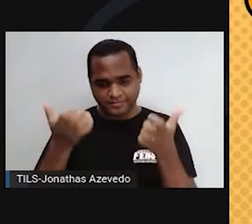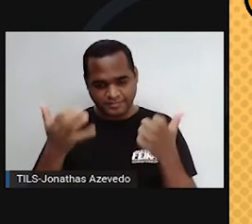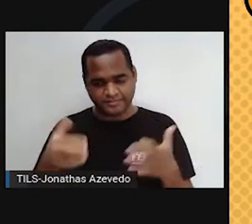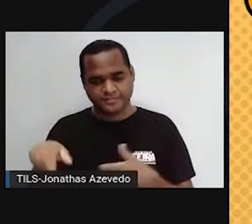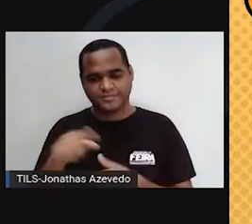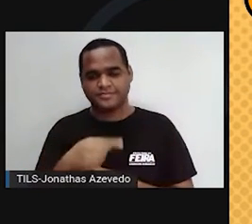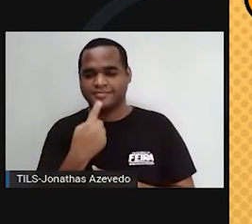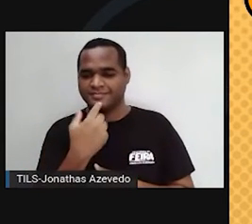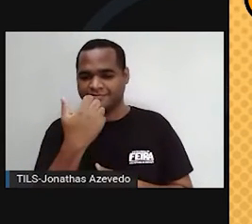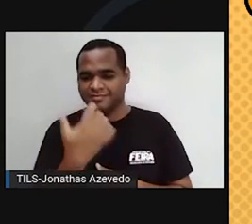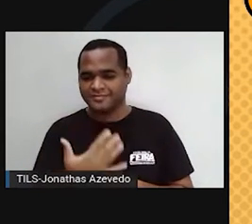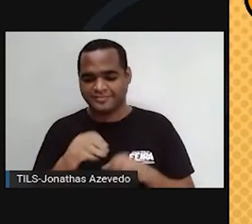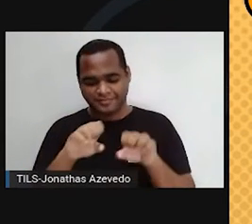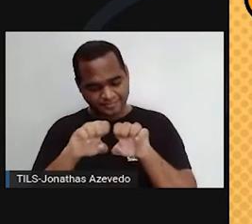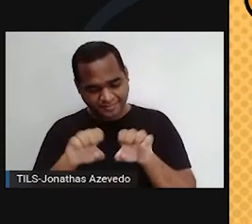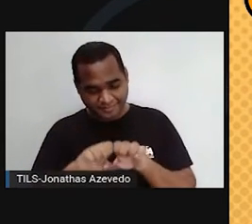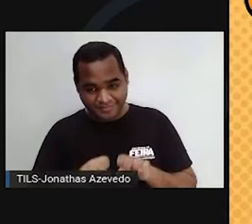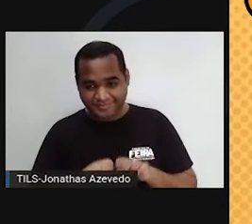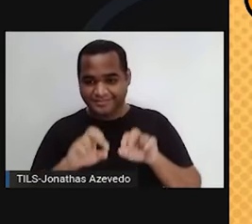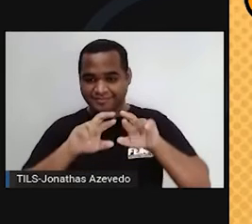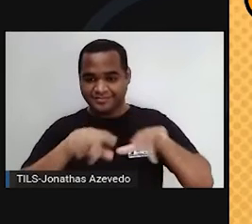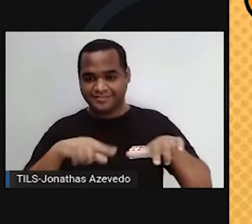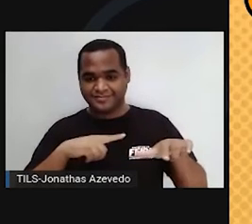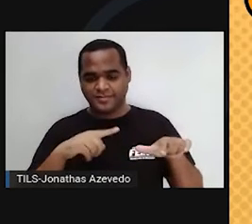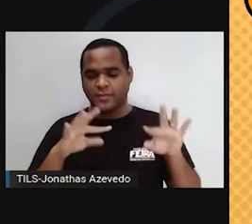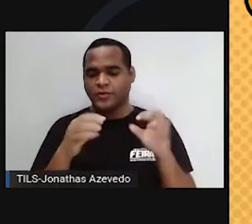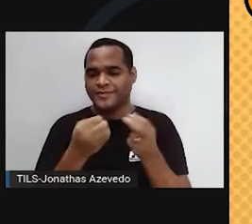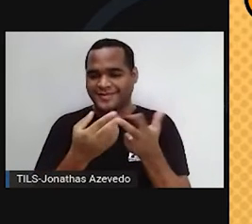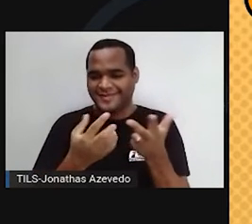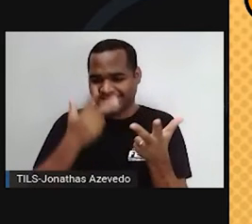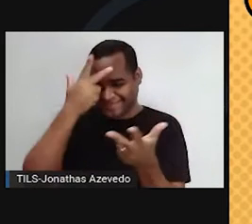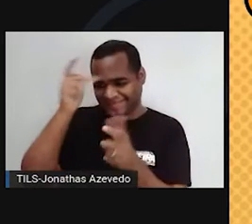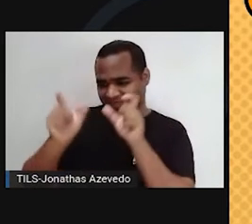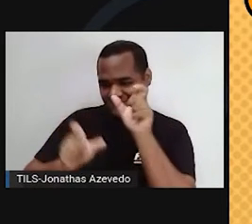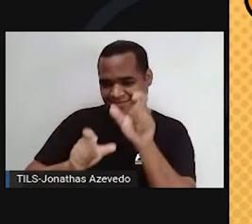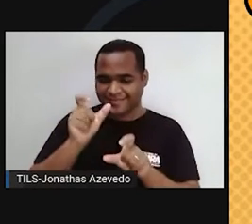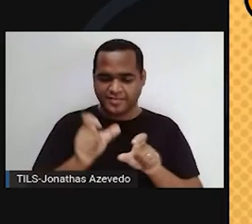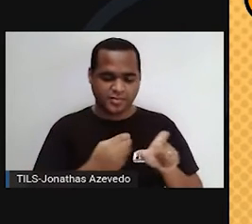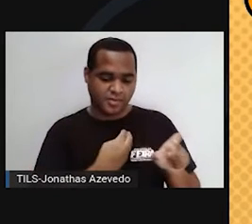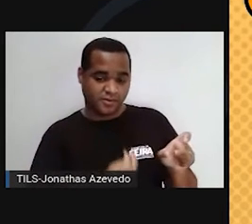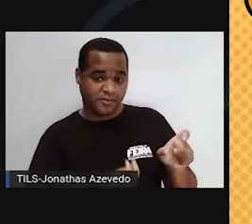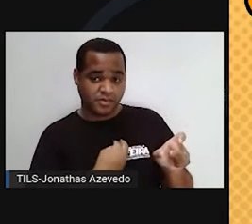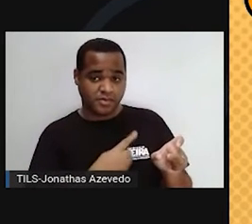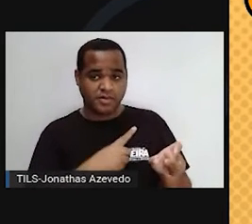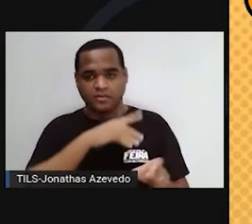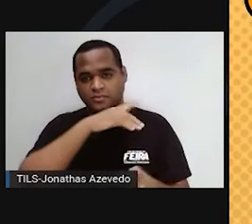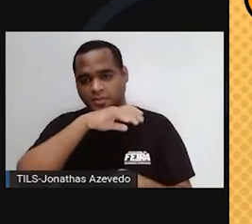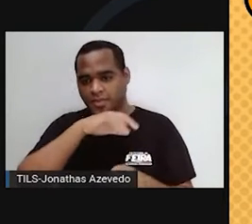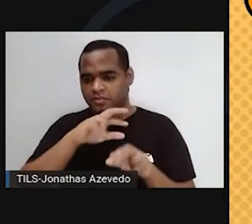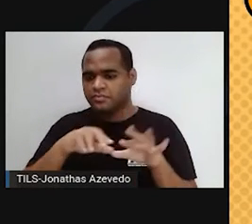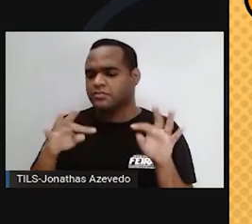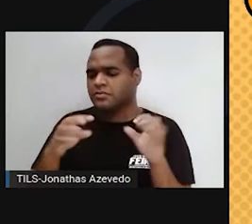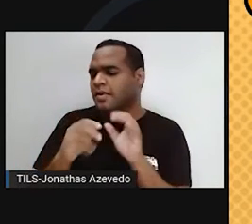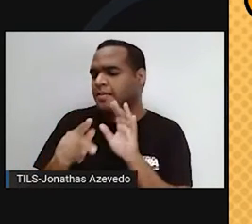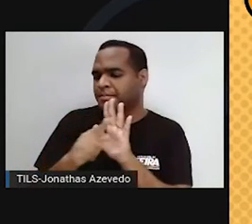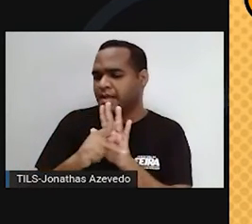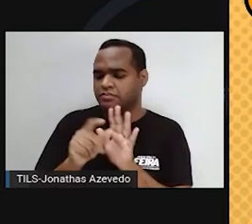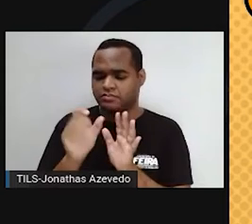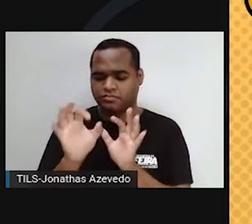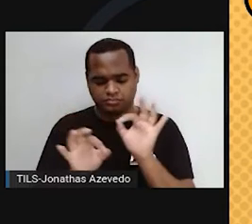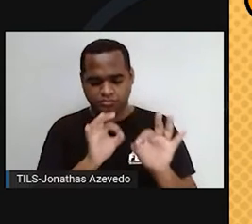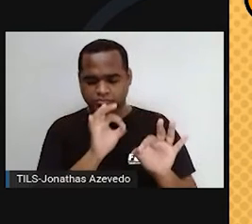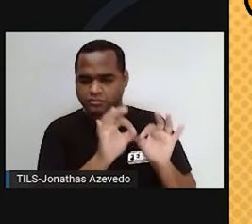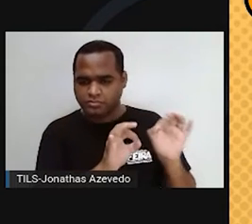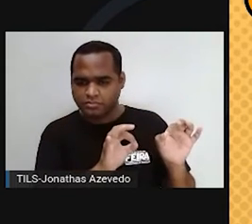vamos falar daquelas estruturas componentes de todos os seres vivos. São a menor parte de qualquer organismo.